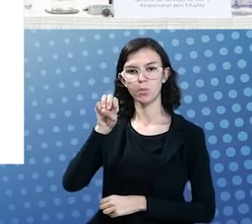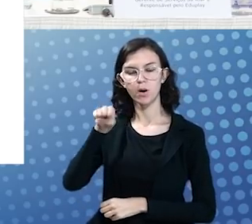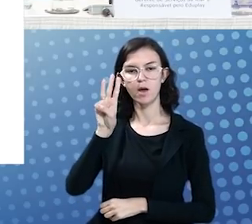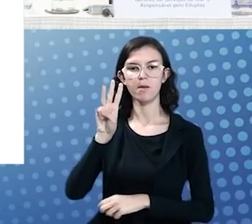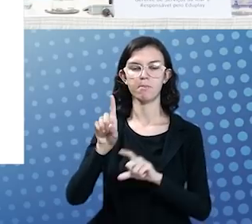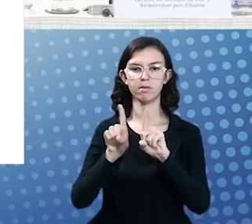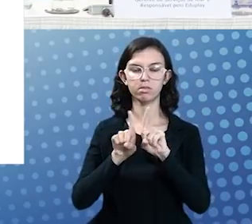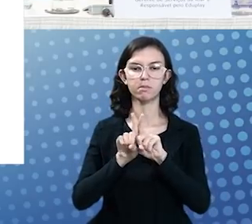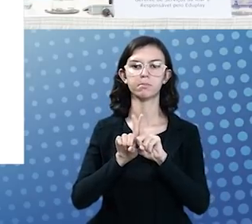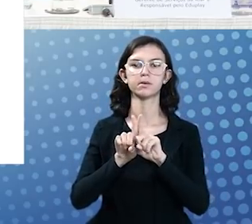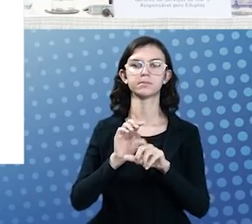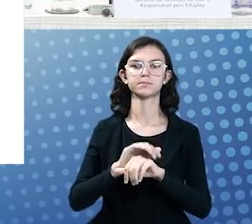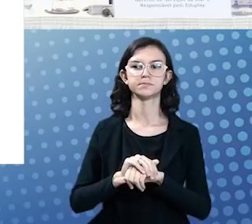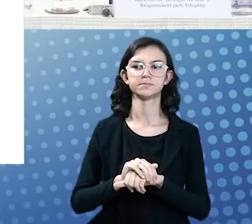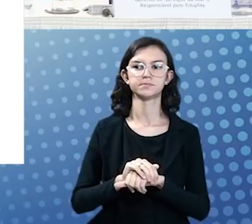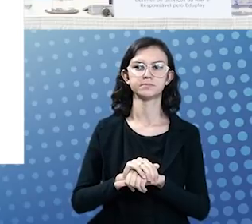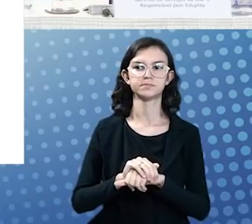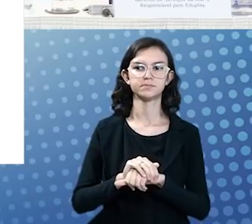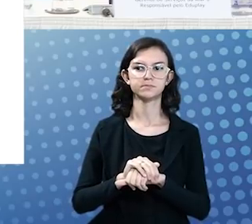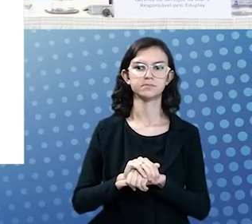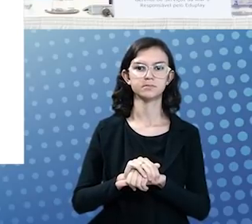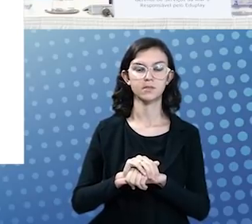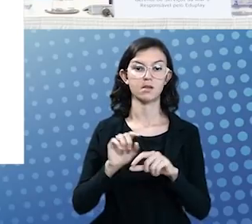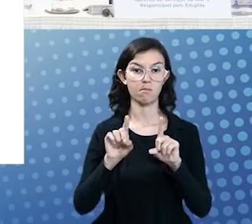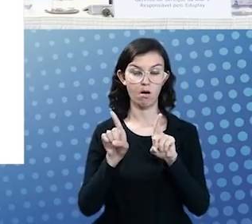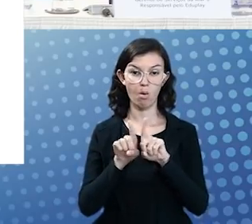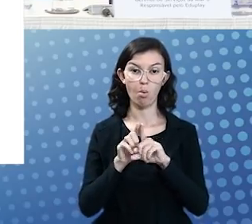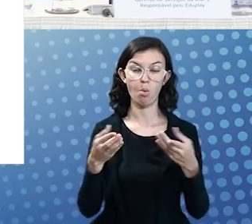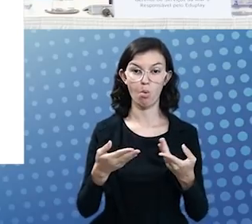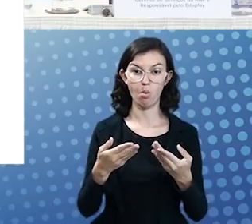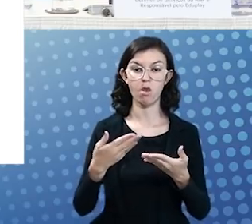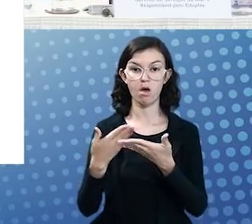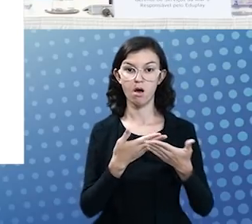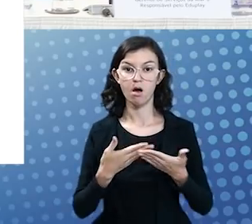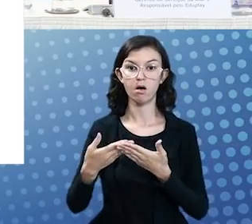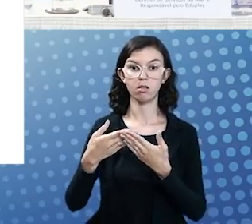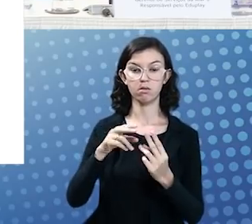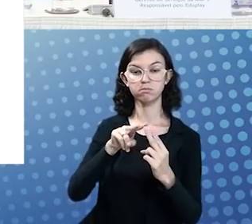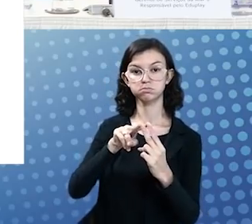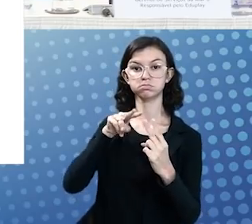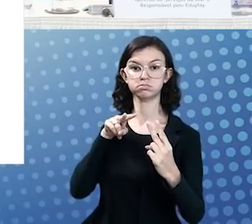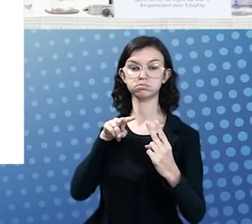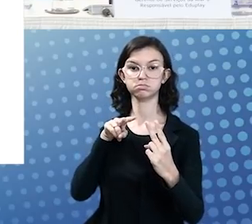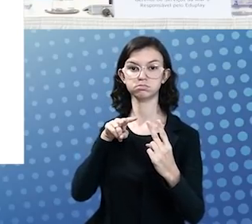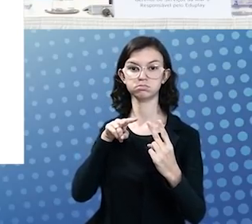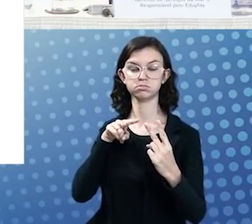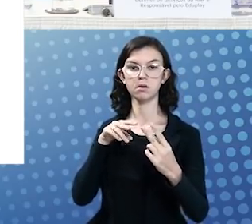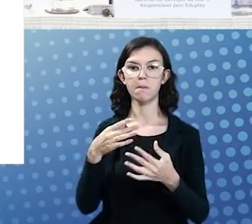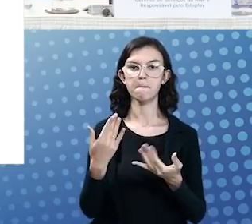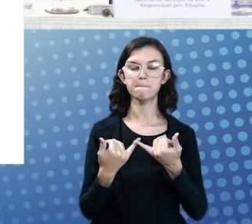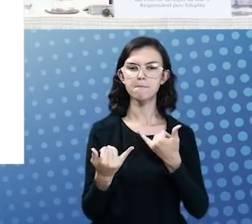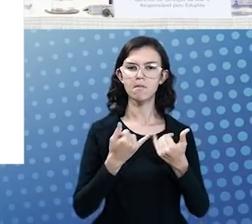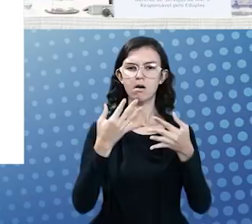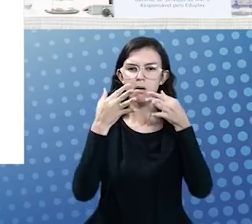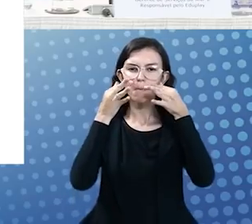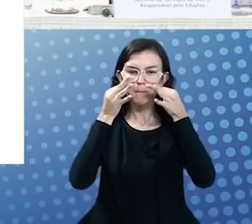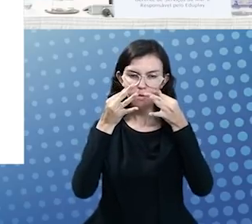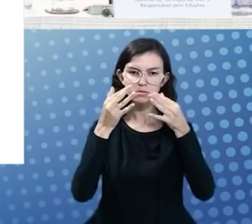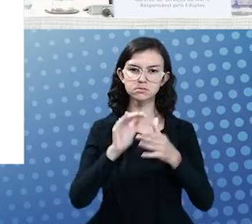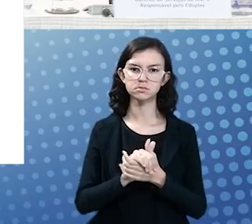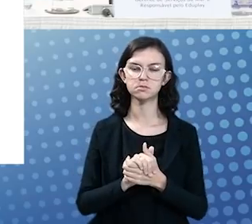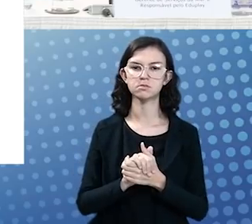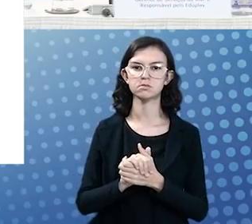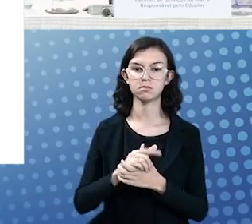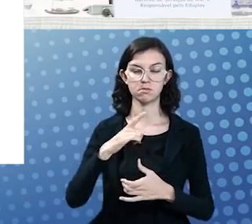foi possibilitado as aulas síncronas. Então, os professores, eles realizam uma aula síncrona através